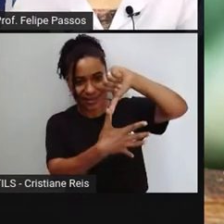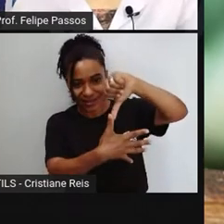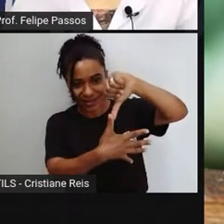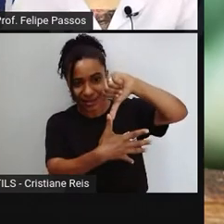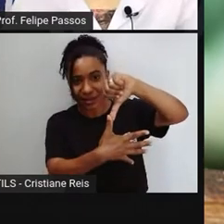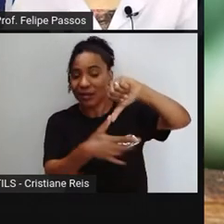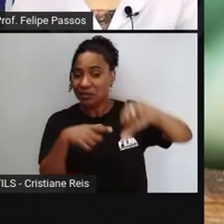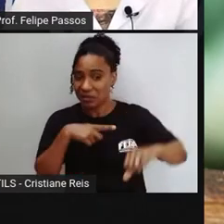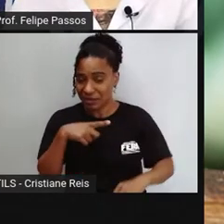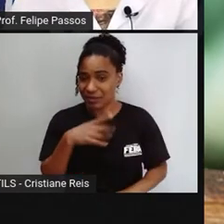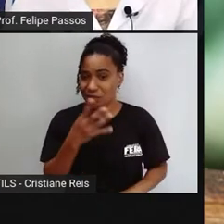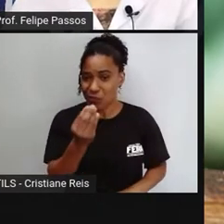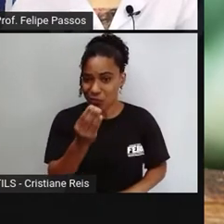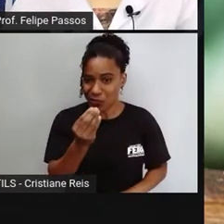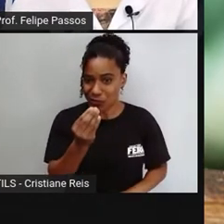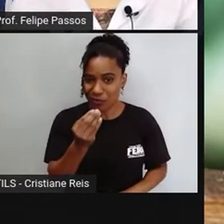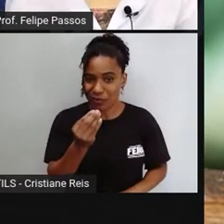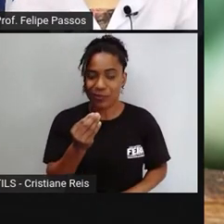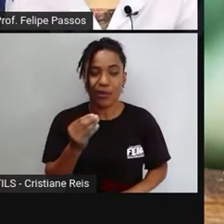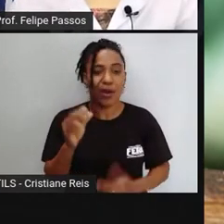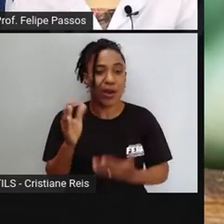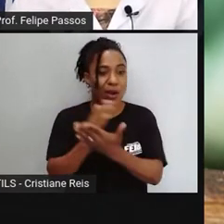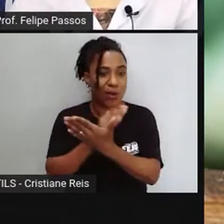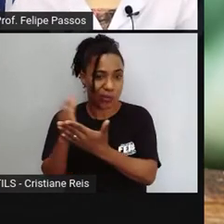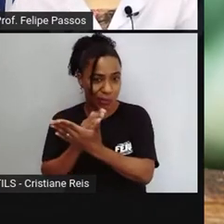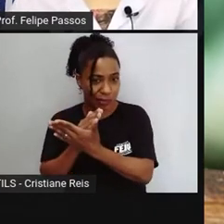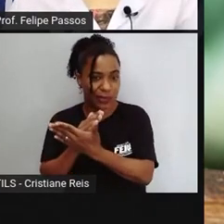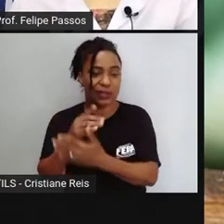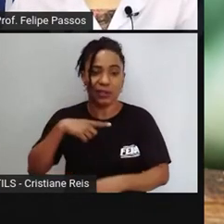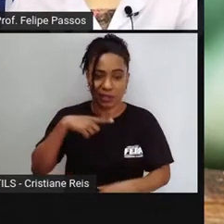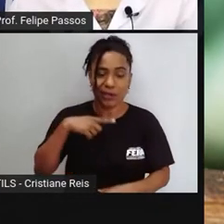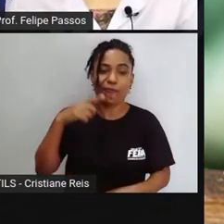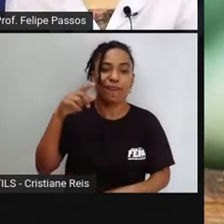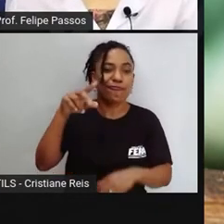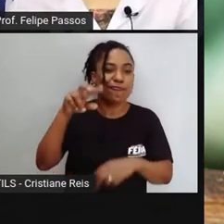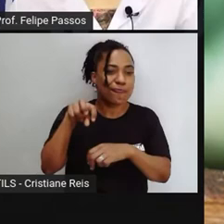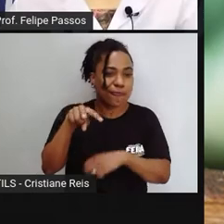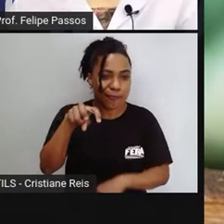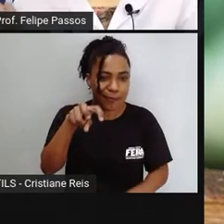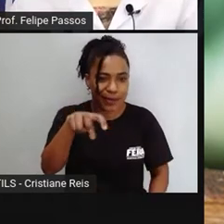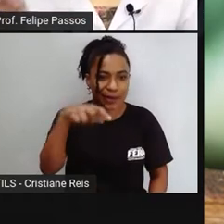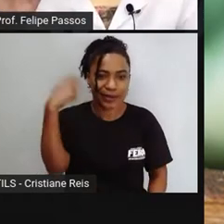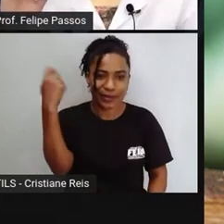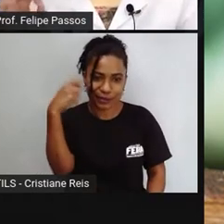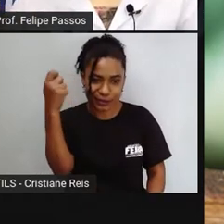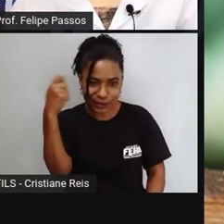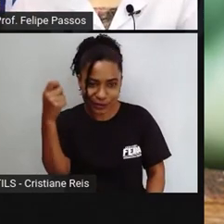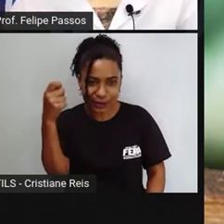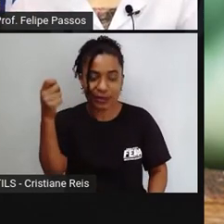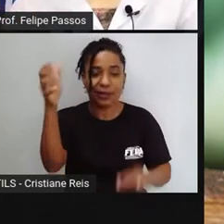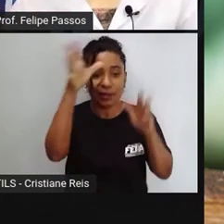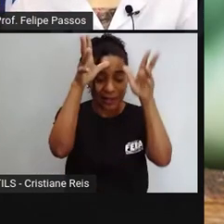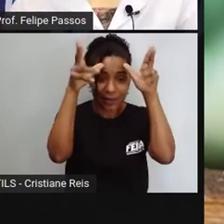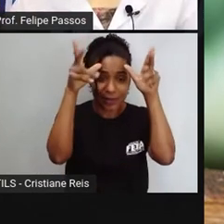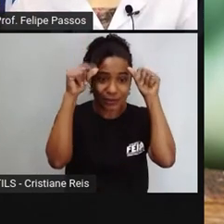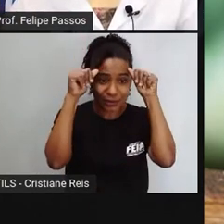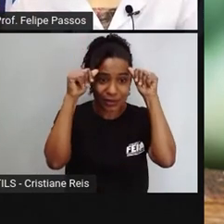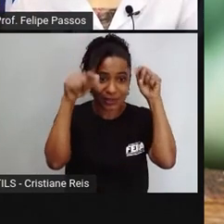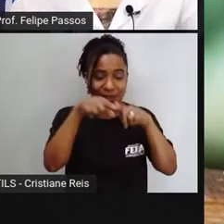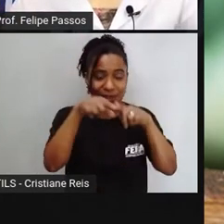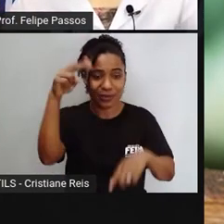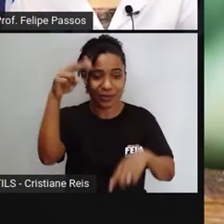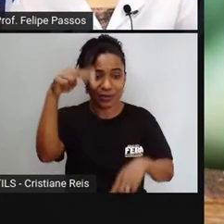conhecida como formiga argentina, mas ela existe aqui no Brasil também, na Amazônia, no Nordeste. E ela tem muita peçonha, tá?